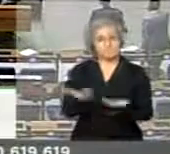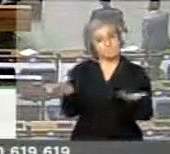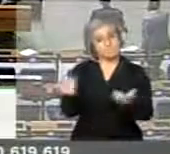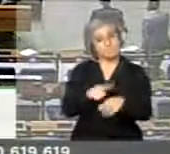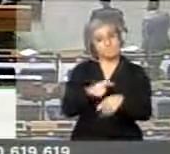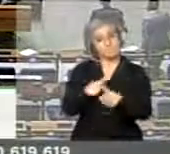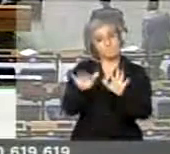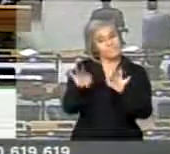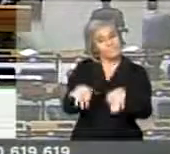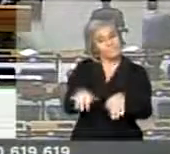Portanto... Não tem essa oportunidade que passou ser assim.